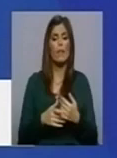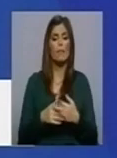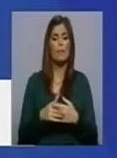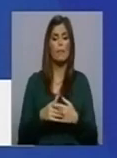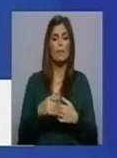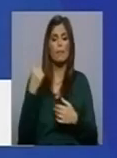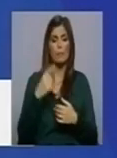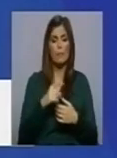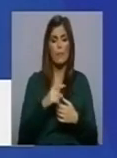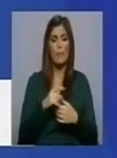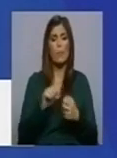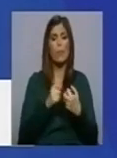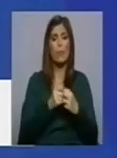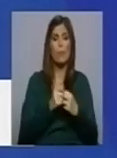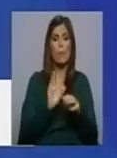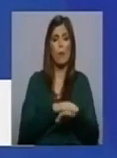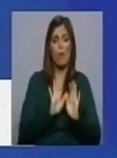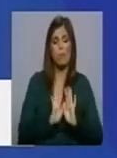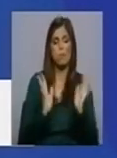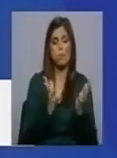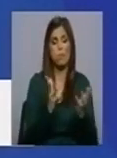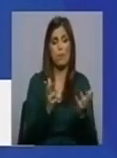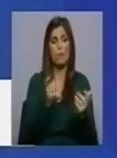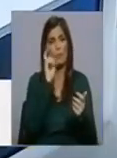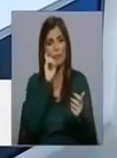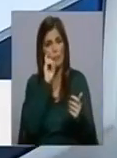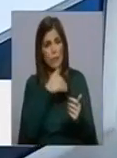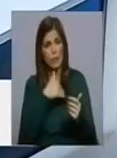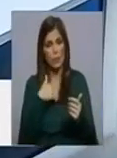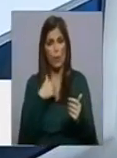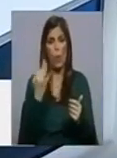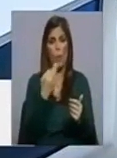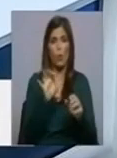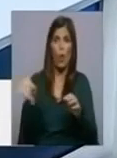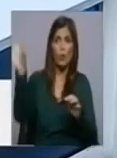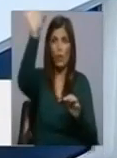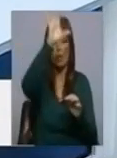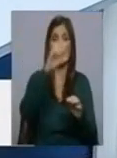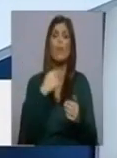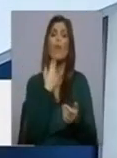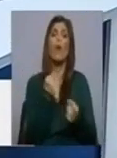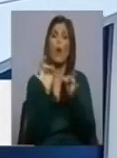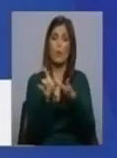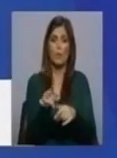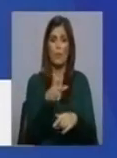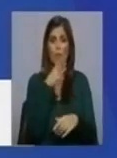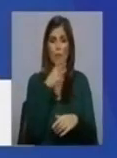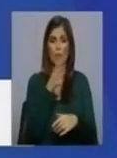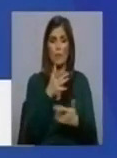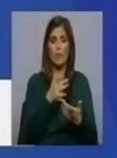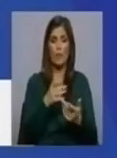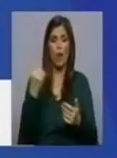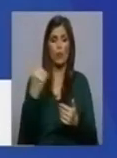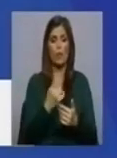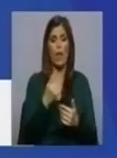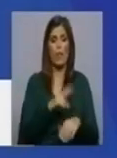o cerco ao Porto e a outros concelhos da área metropolitana, levanto a voz contra isso, deixando até de reconhecer, vamos dizer assim, autoridade,